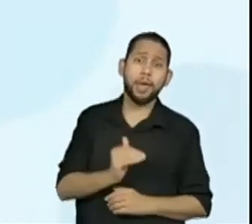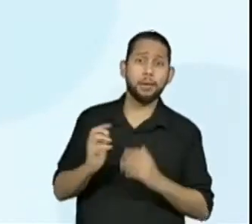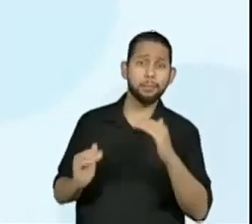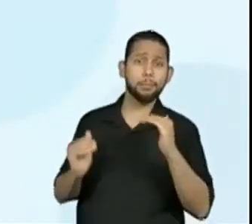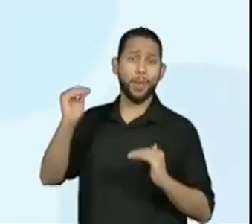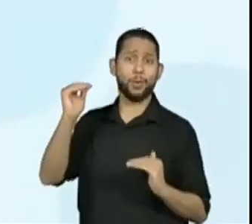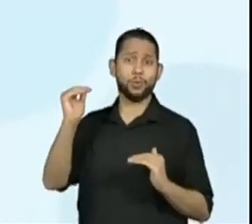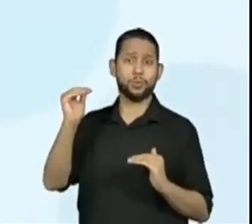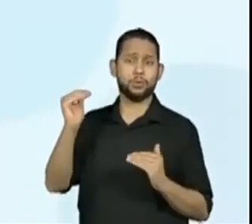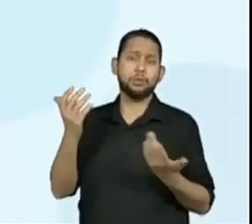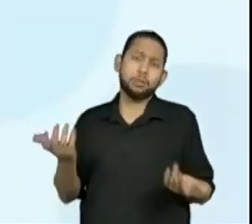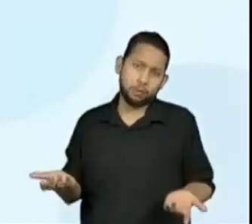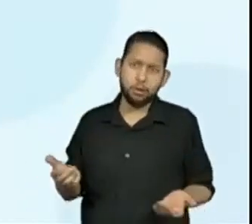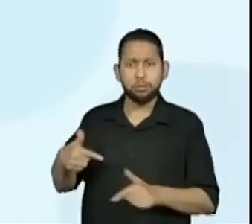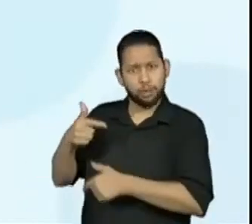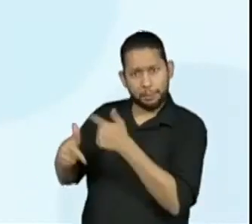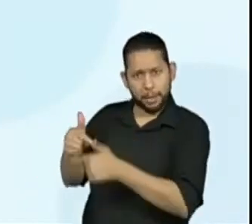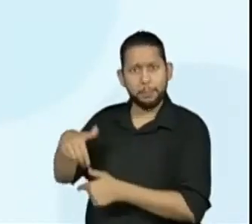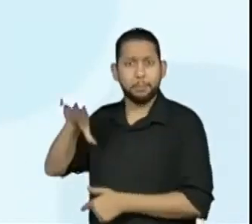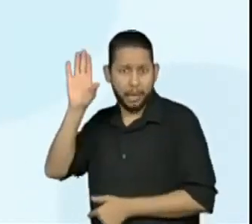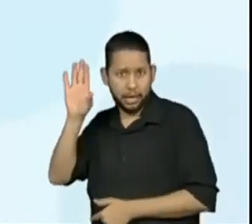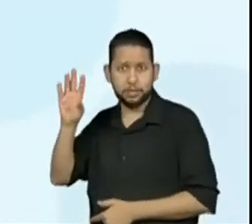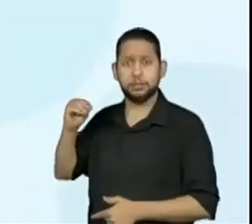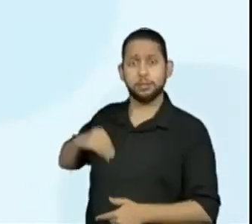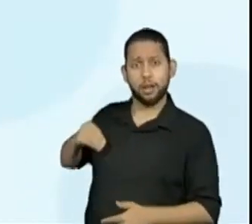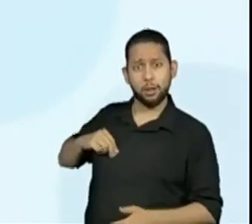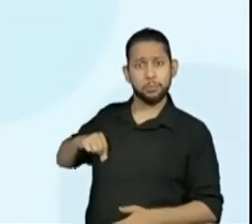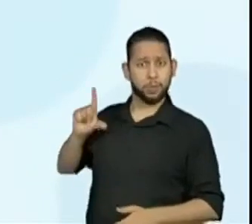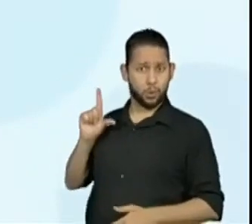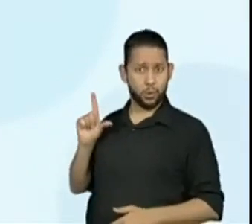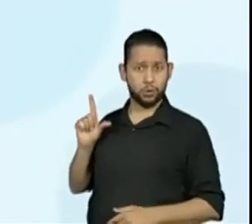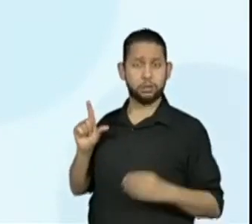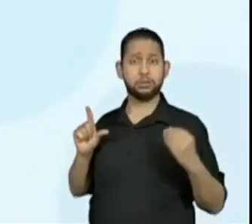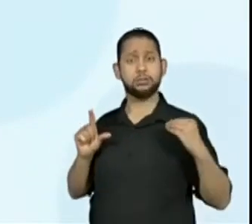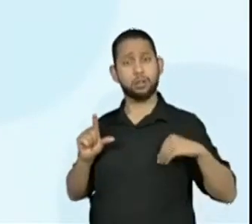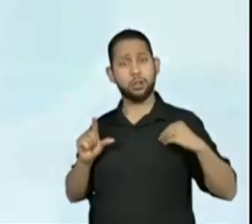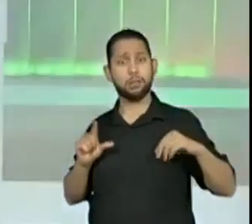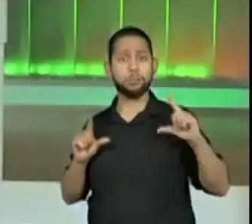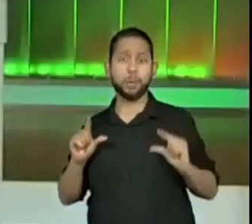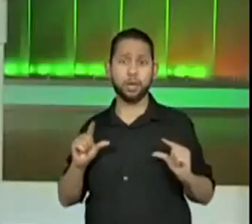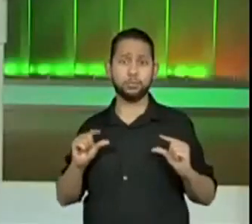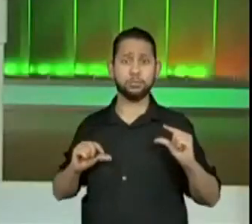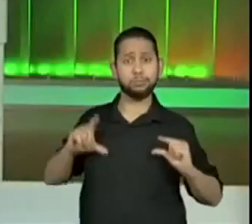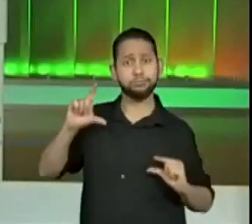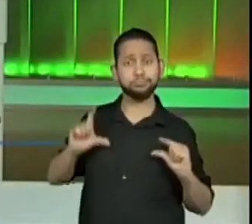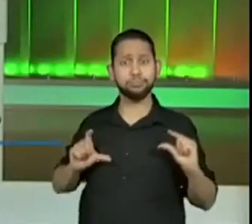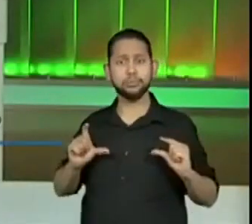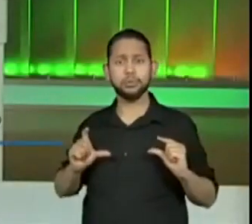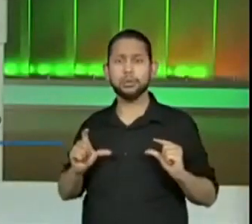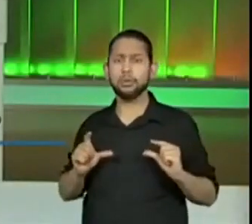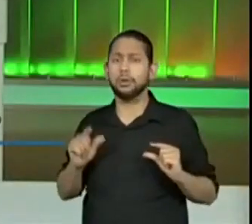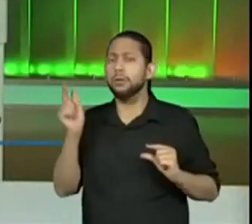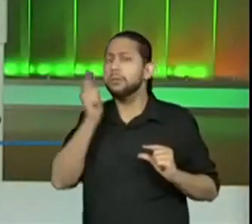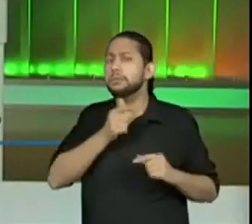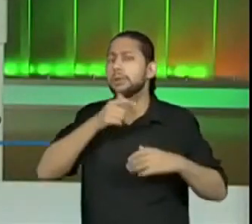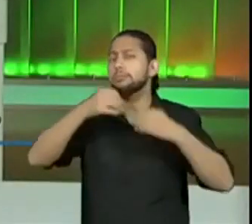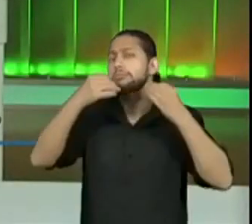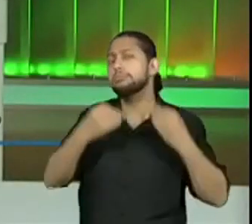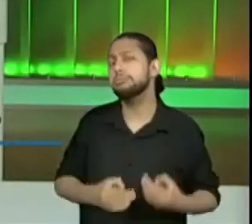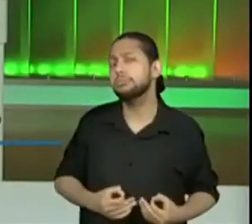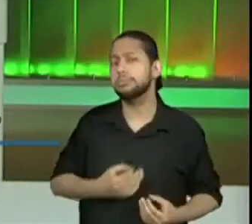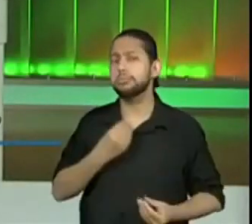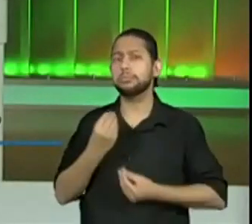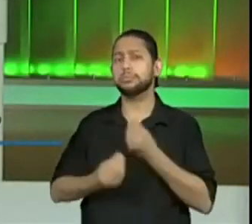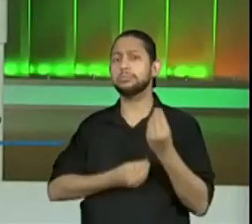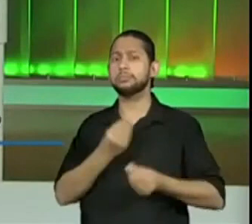justa? E aí, aluno do quinto ano, olha essa situação. Solange e Maura vendem cupcakes